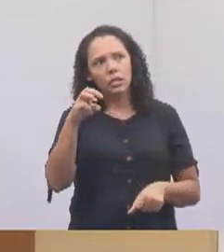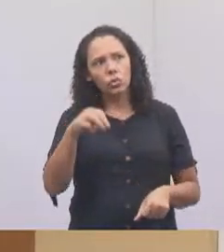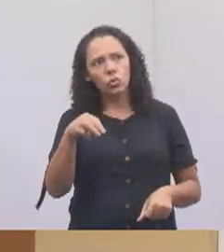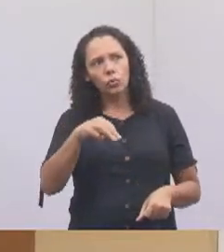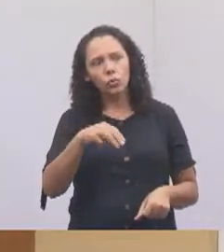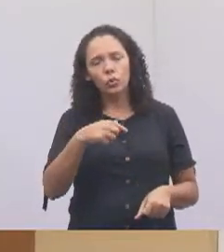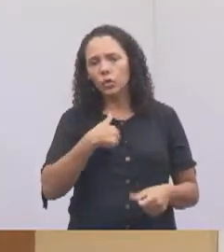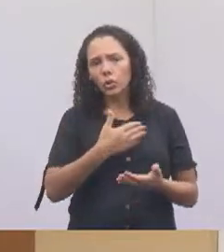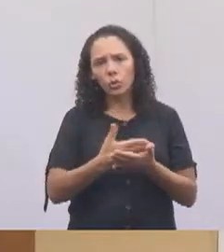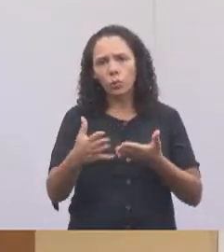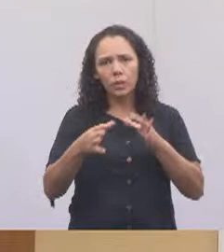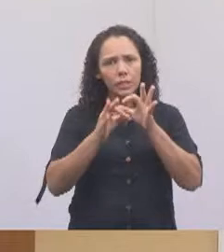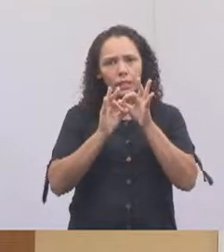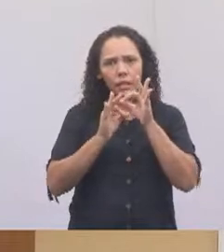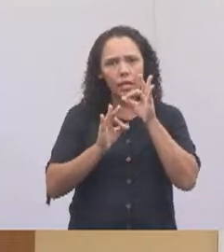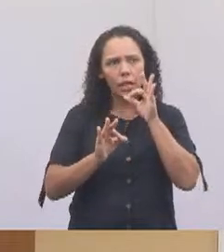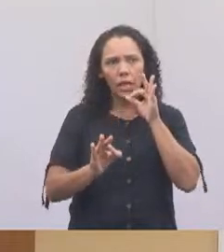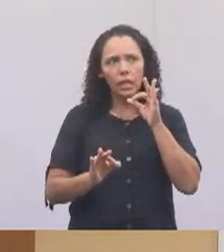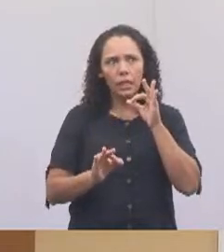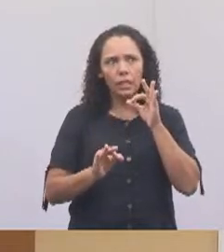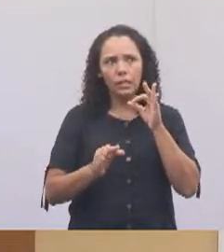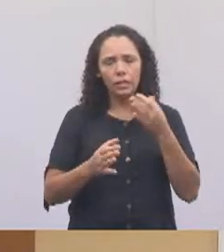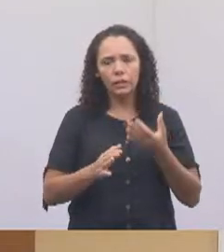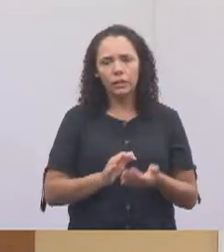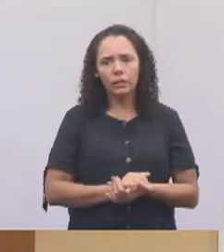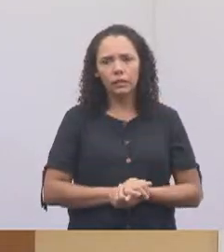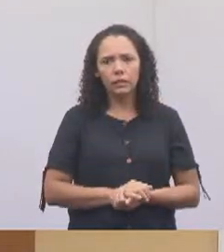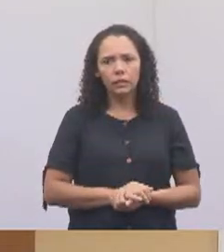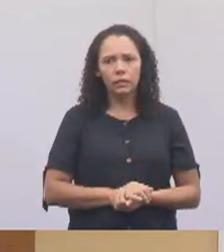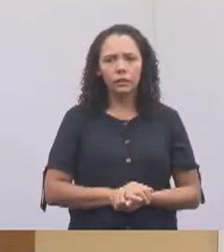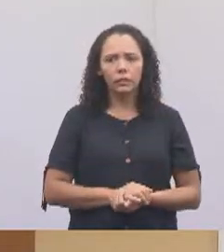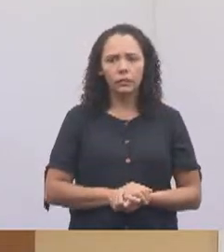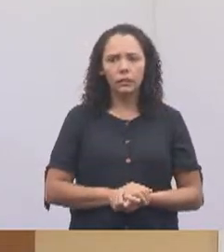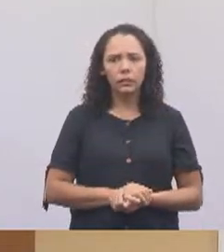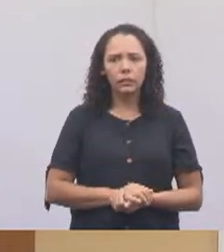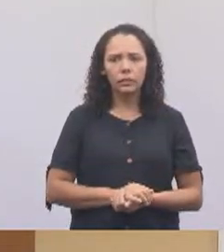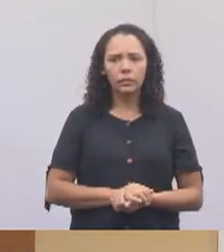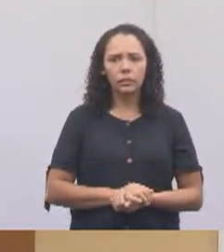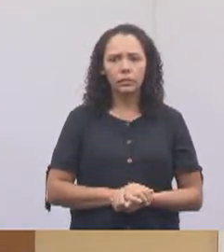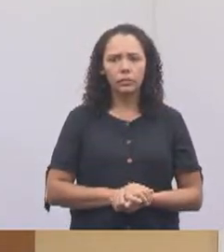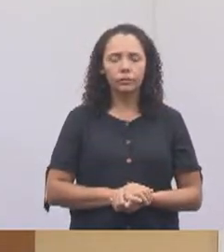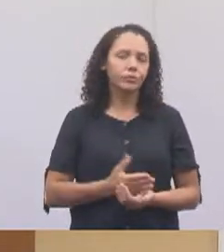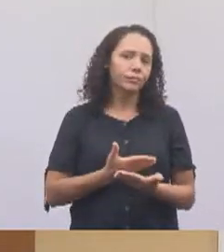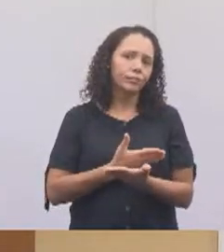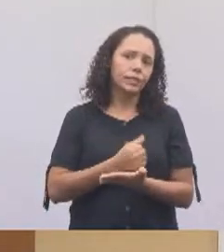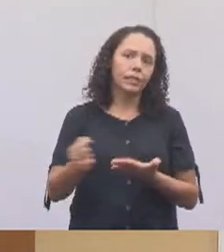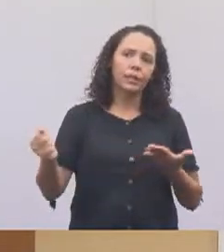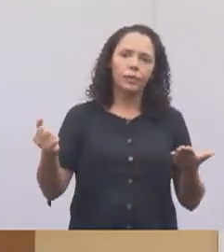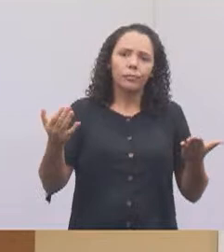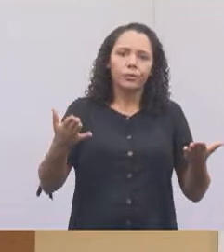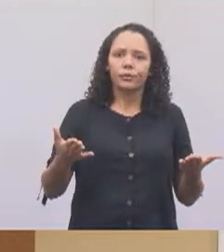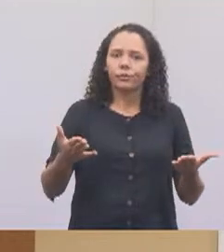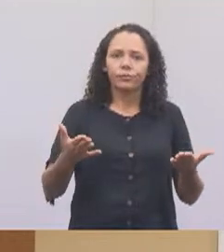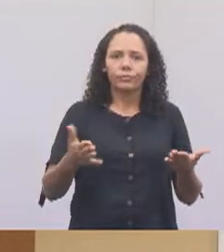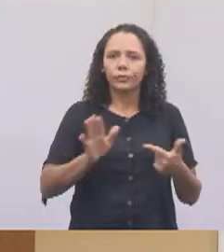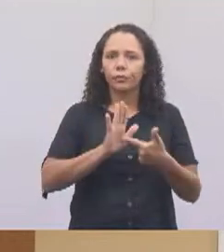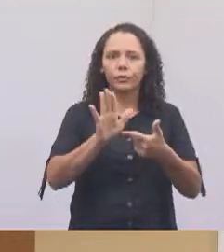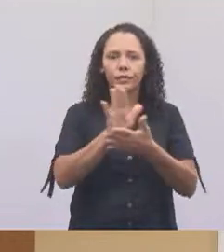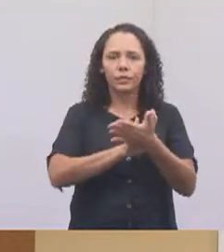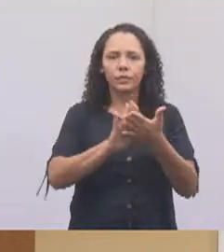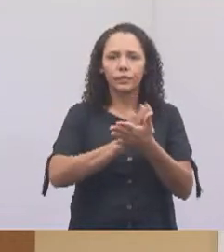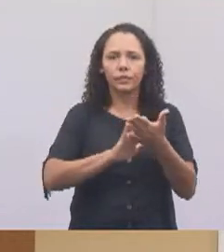um pouquinho, porque assim eu consigo chegar nos 12 minutos. Então, aí passou, acabou, e eu não falei o que eu tinha que falar.